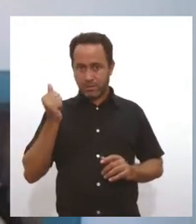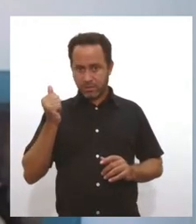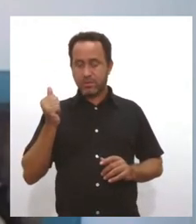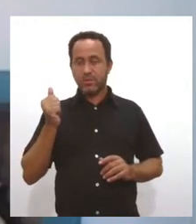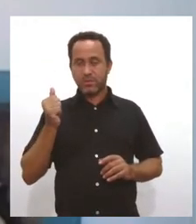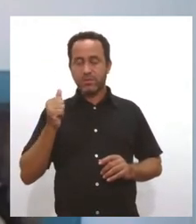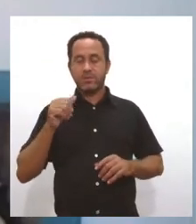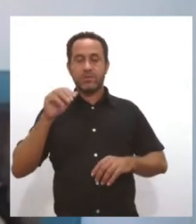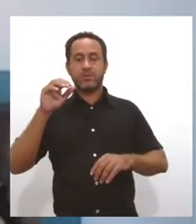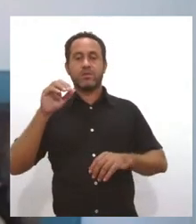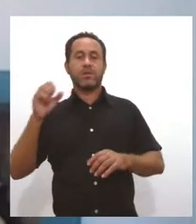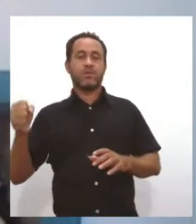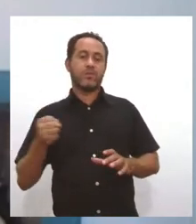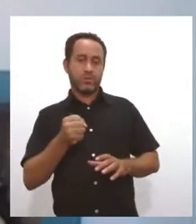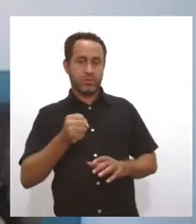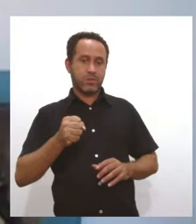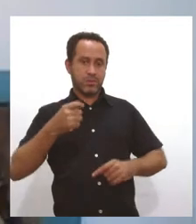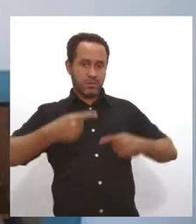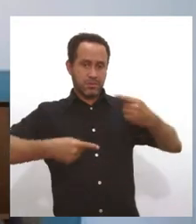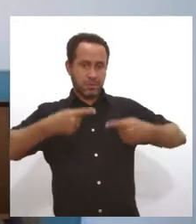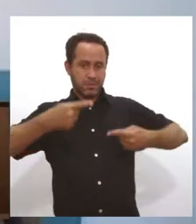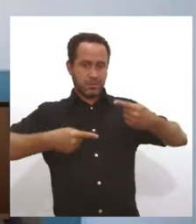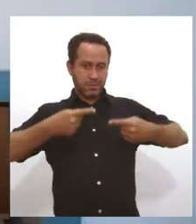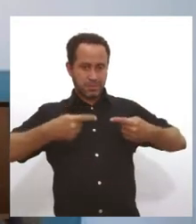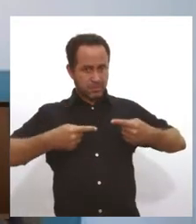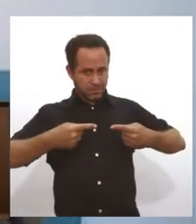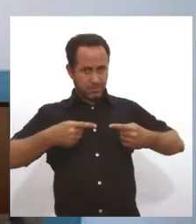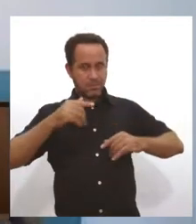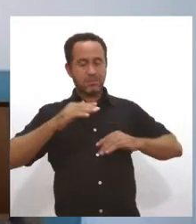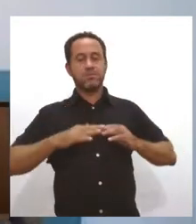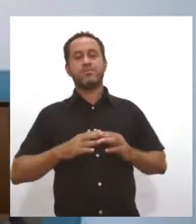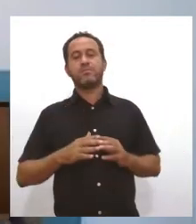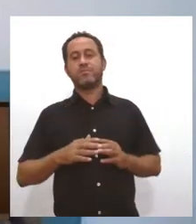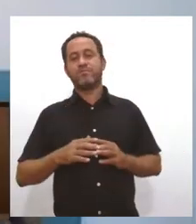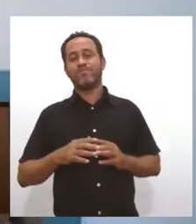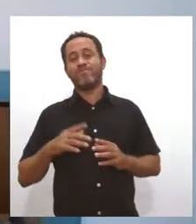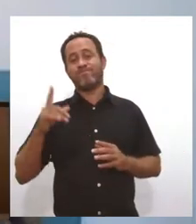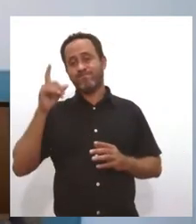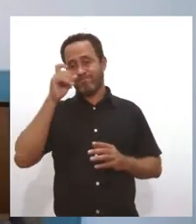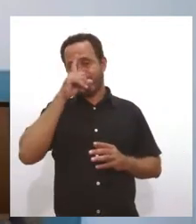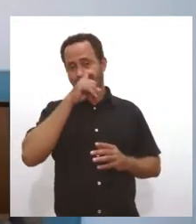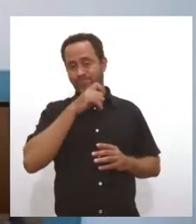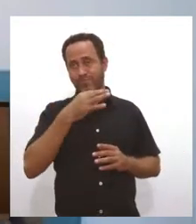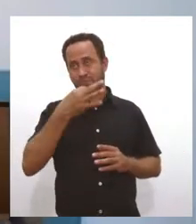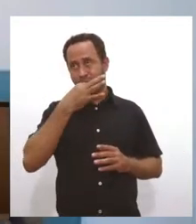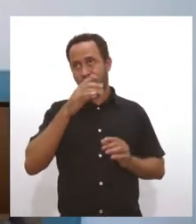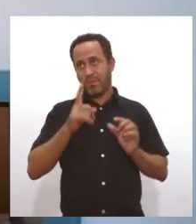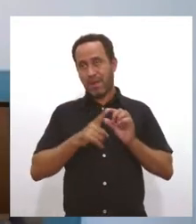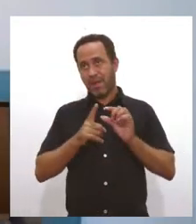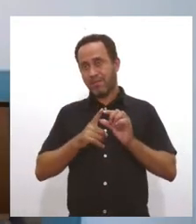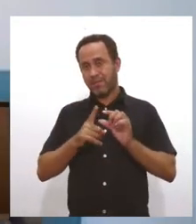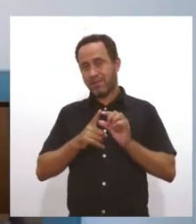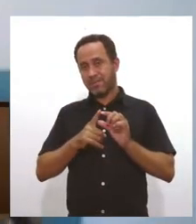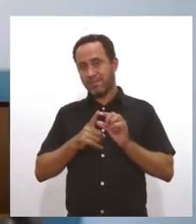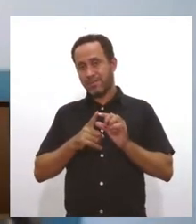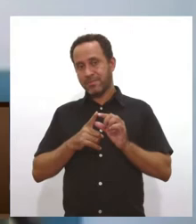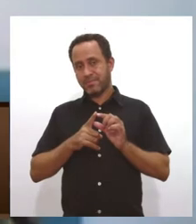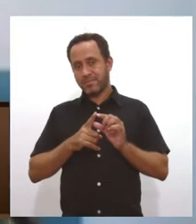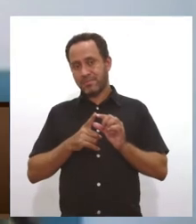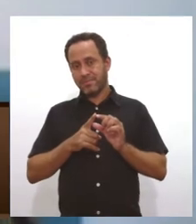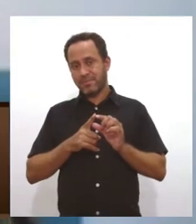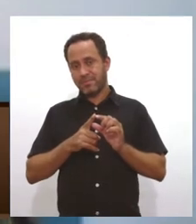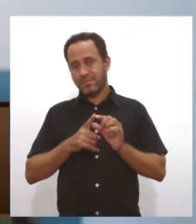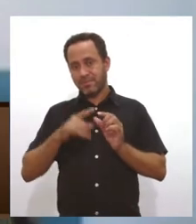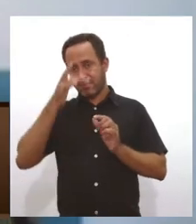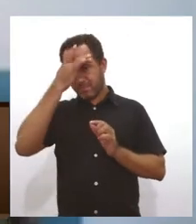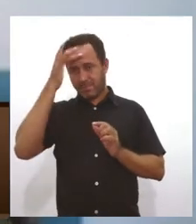políticos, eles são meio que... Como é que eu vou colocar uma palavra assim? Na verdade, as pessoas,